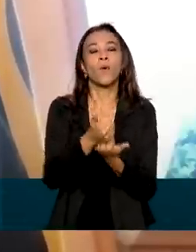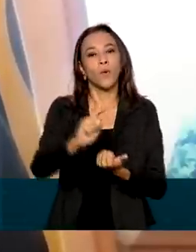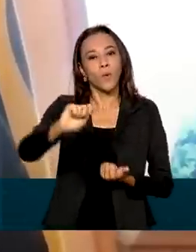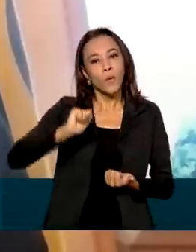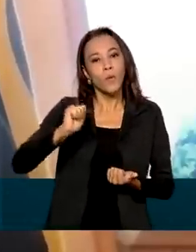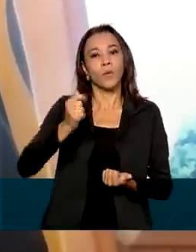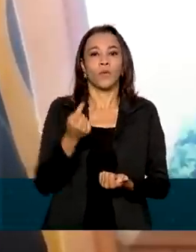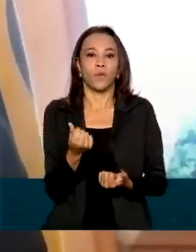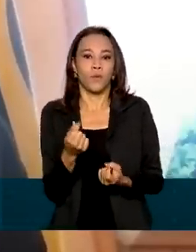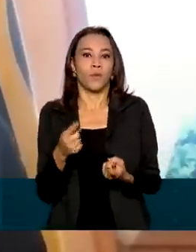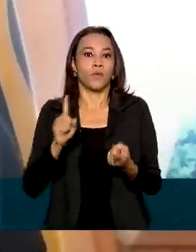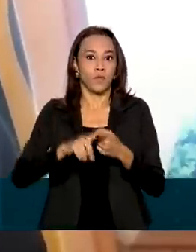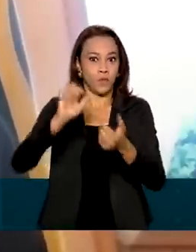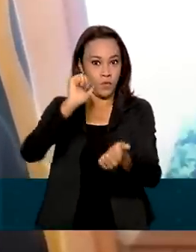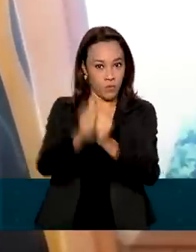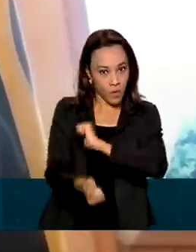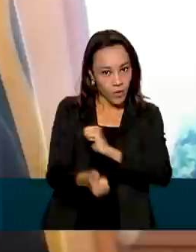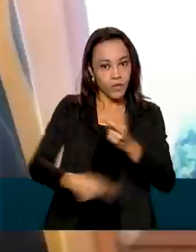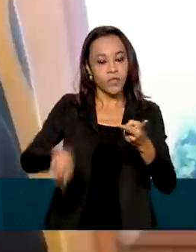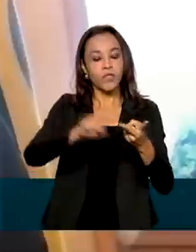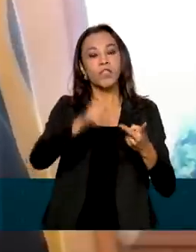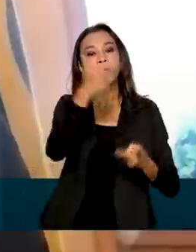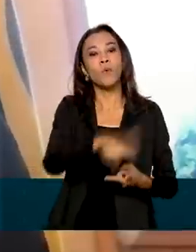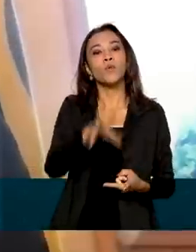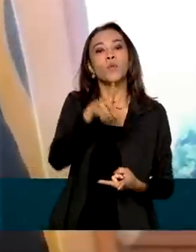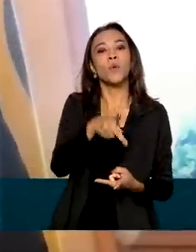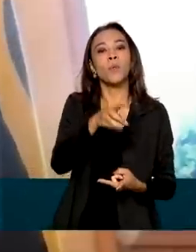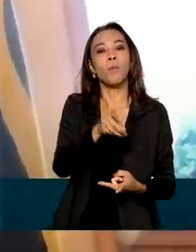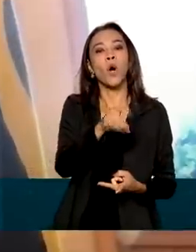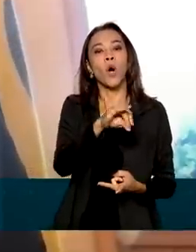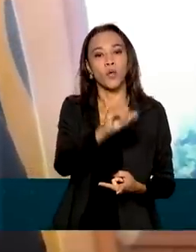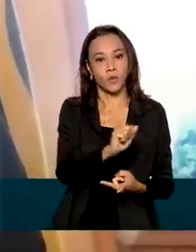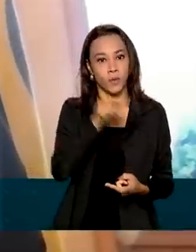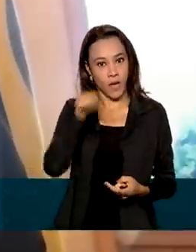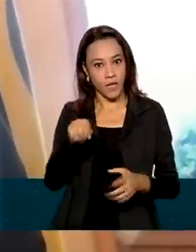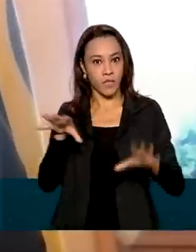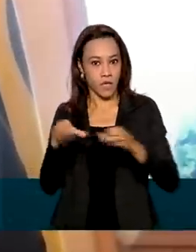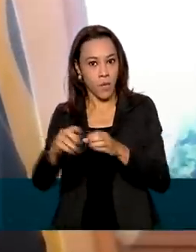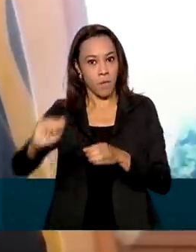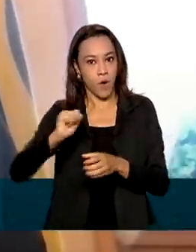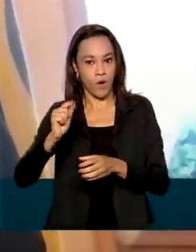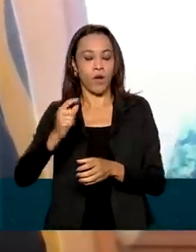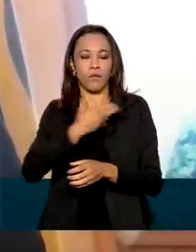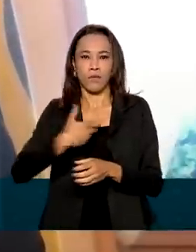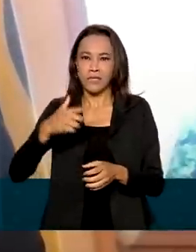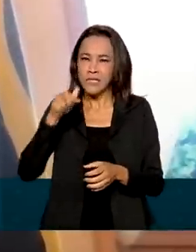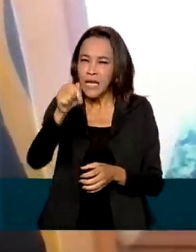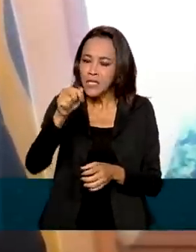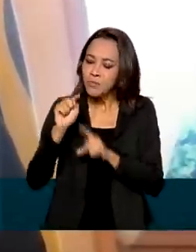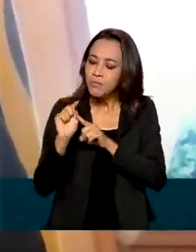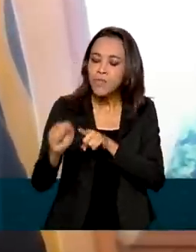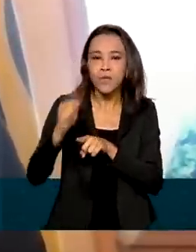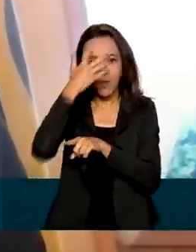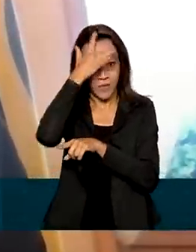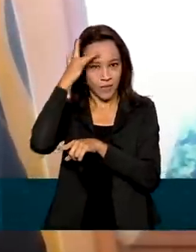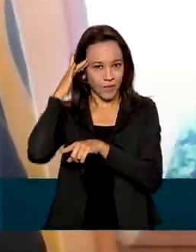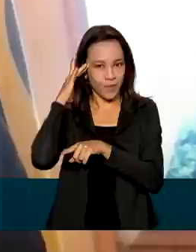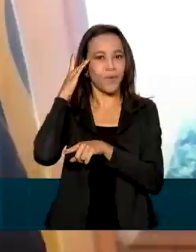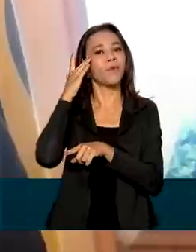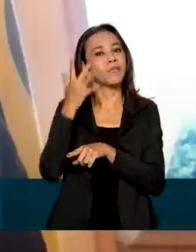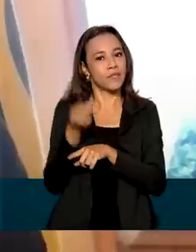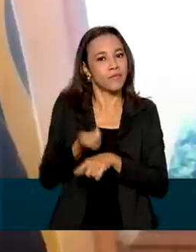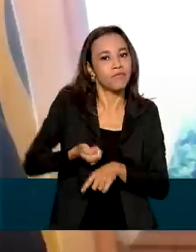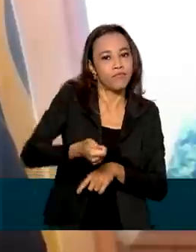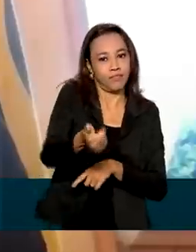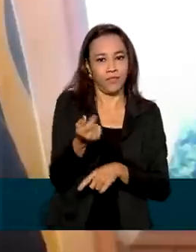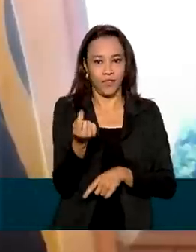Bolsa Pódio. O Bolsa Atleta atingiu o número recorde com mais de 7 mil beneficiados dessa modalidade